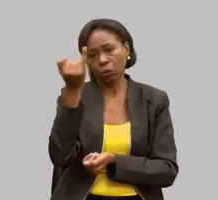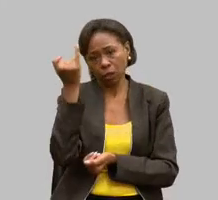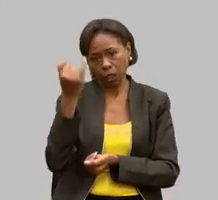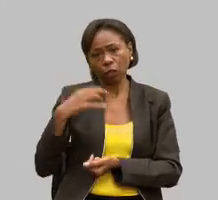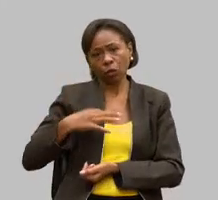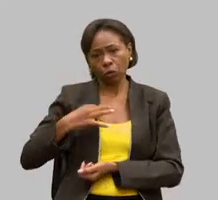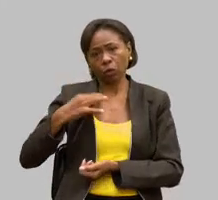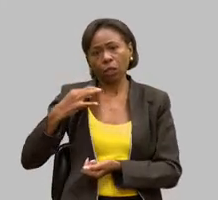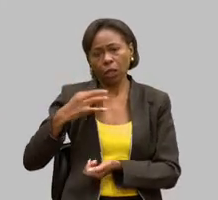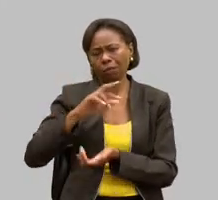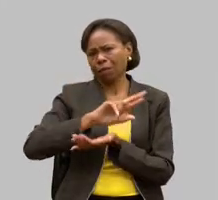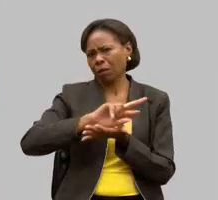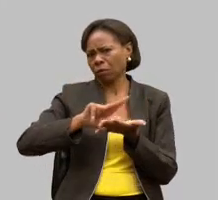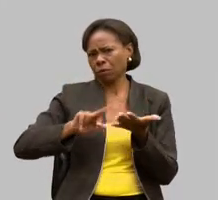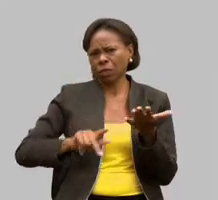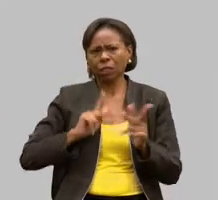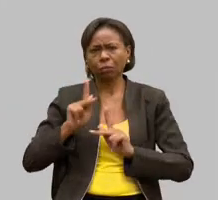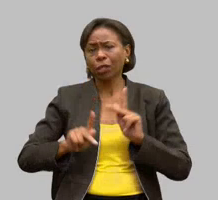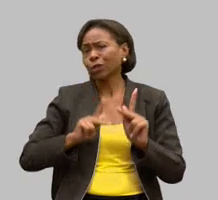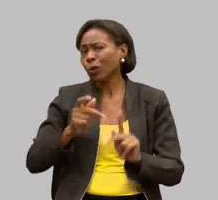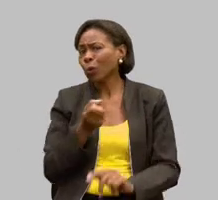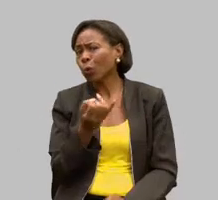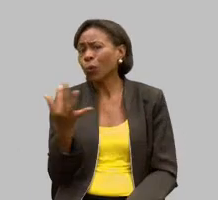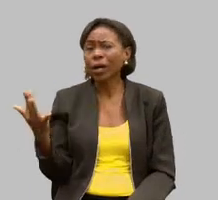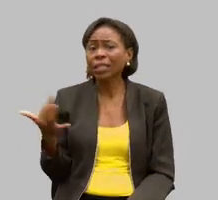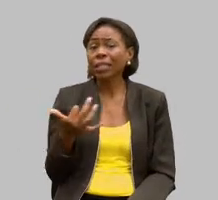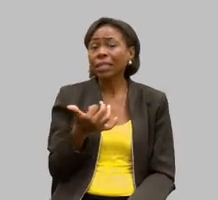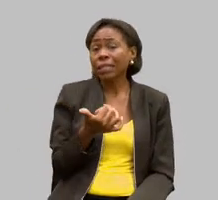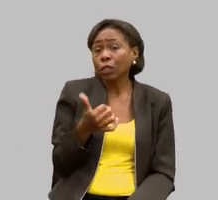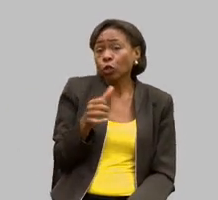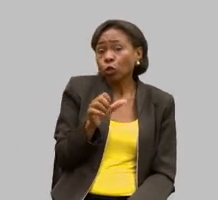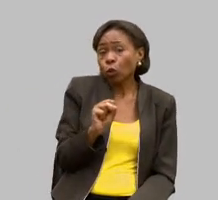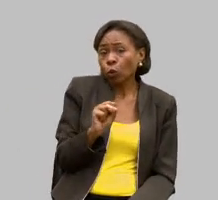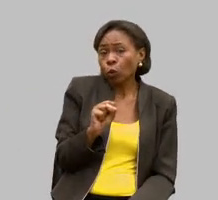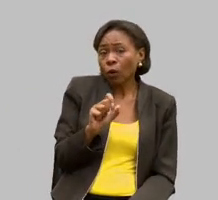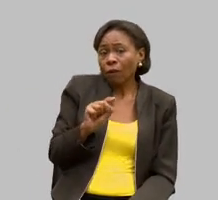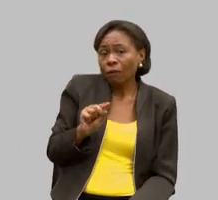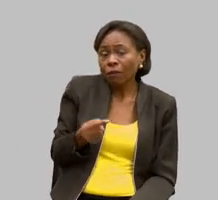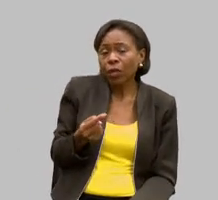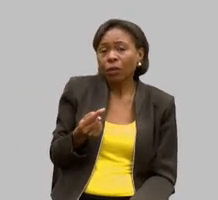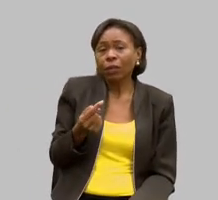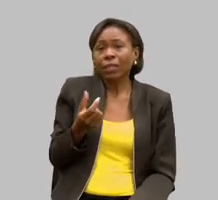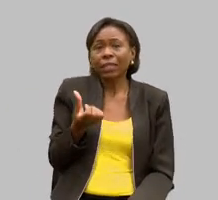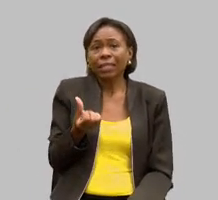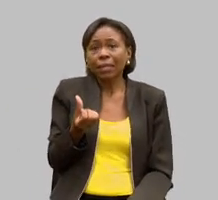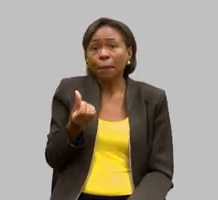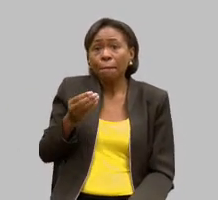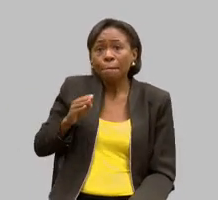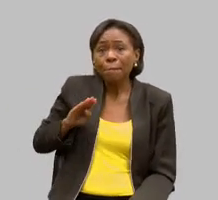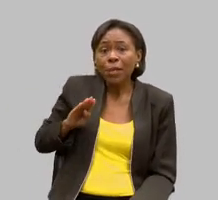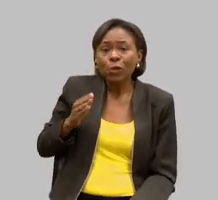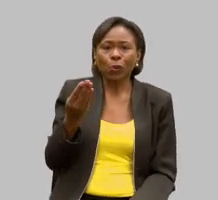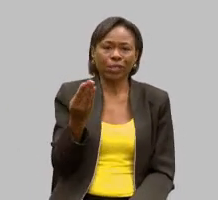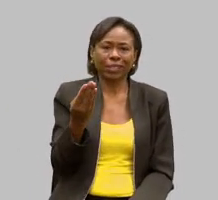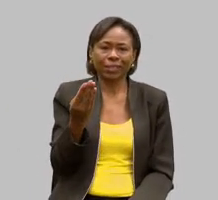pessoas 18,6 milhões de pessoas com deficiência no Brasil